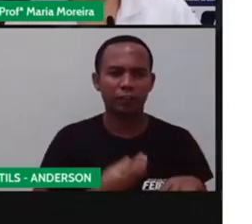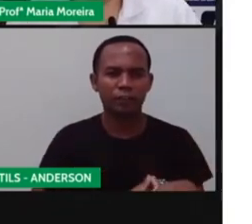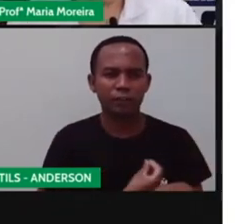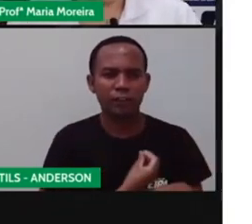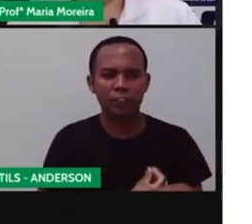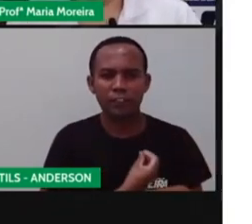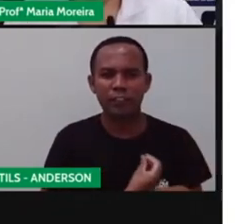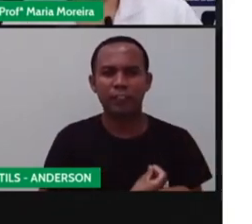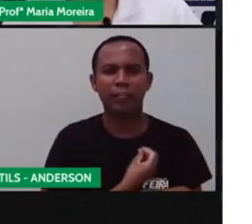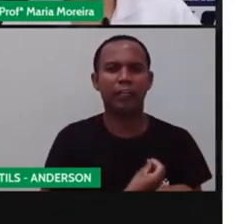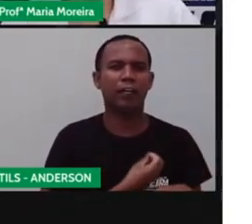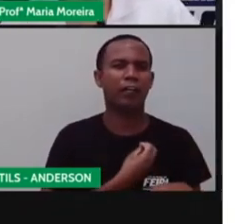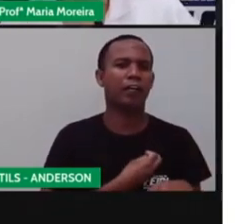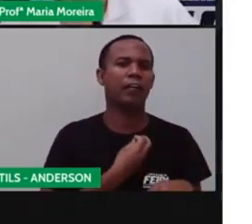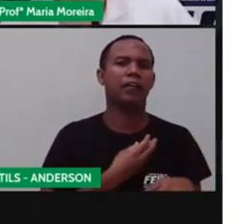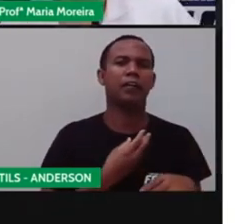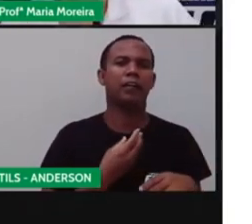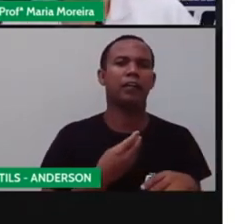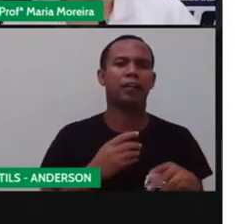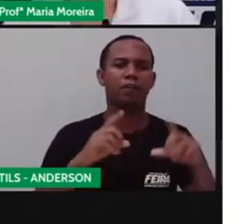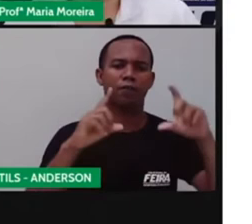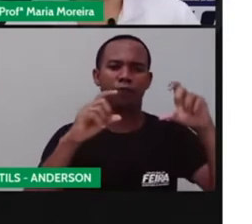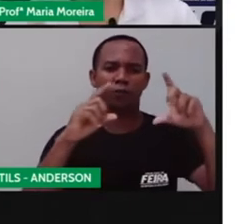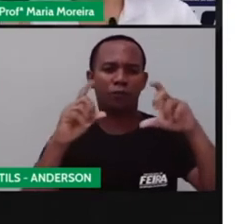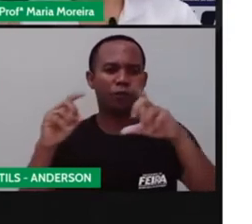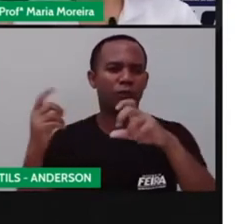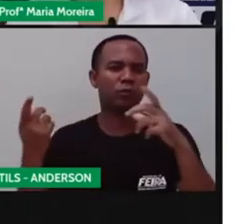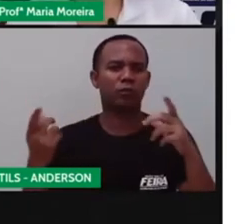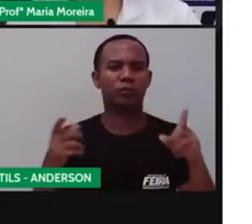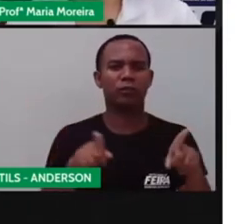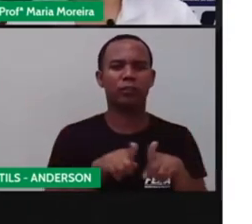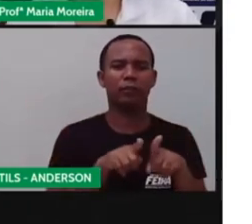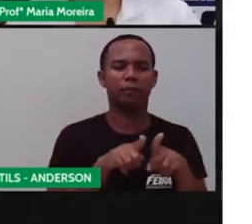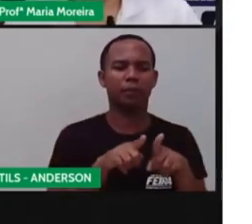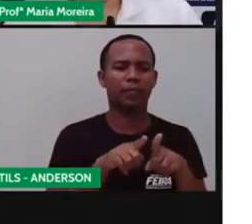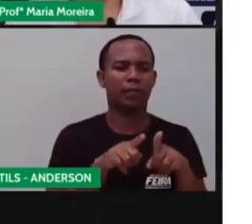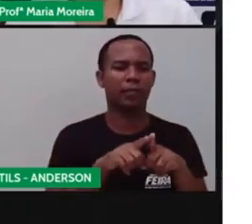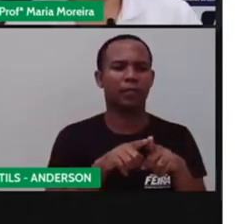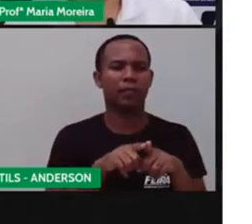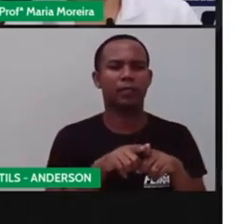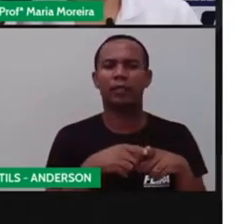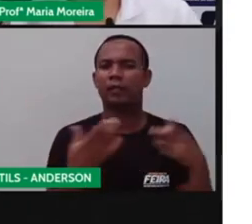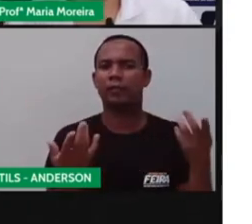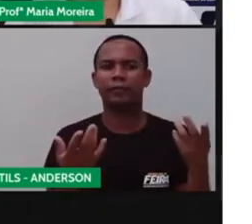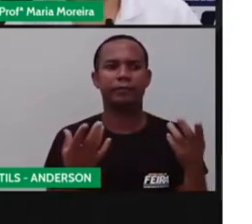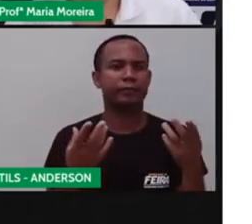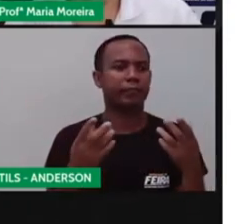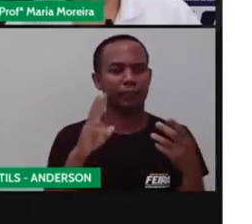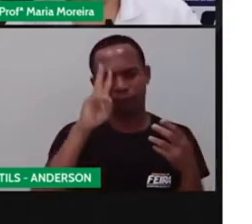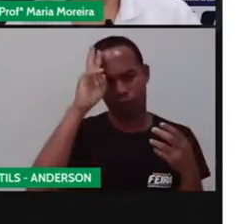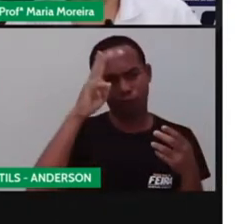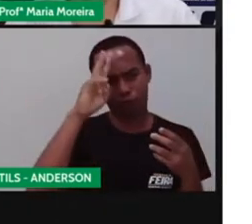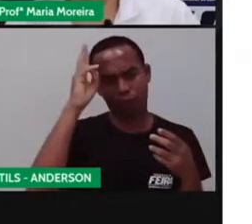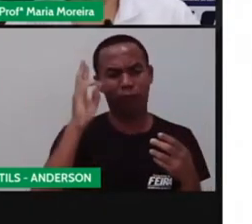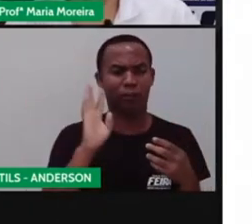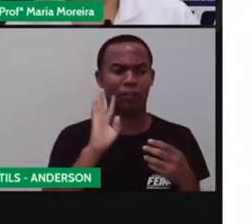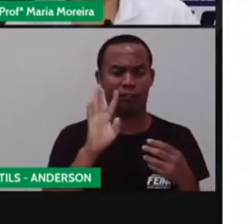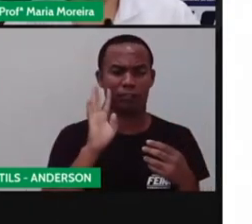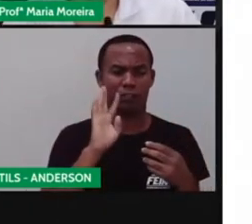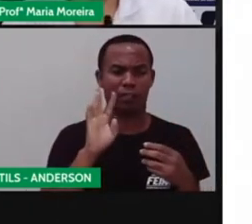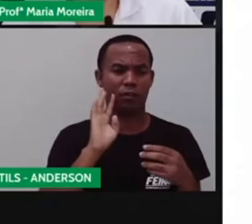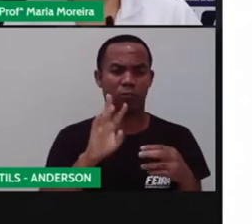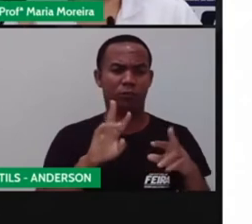regras sociais, usos de imagem e ferramenta, relações pessoais. É uma história recheada de curiosidades, Inventores